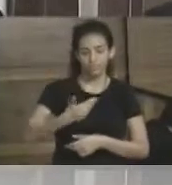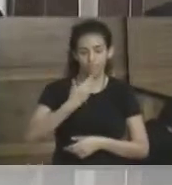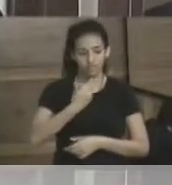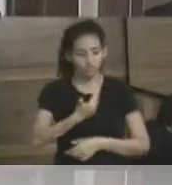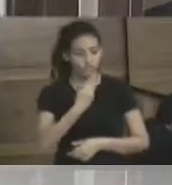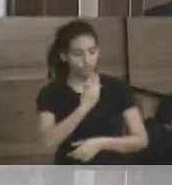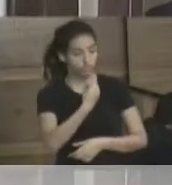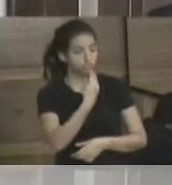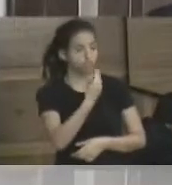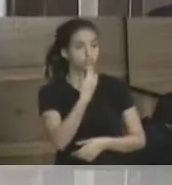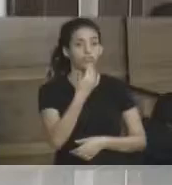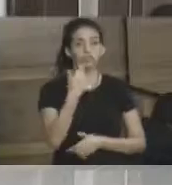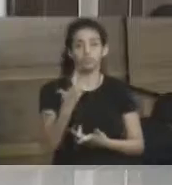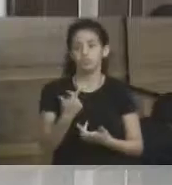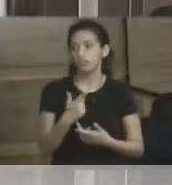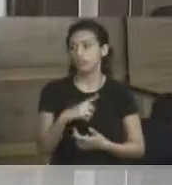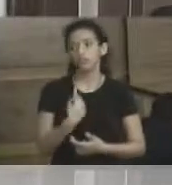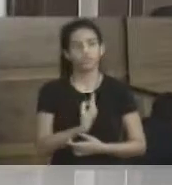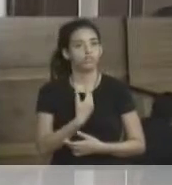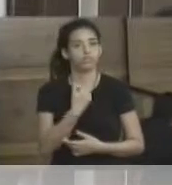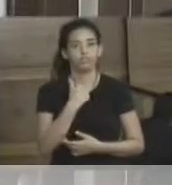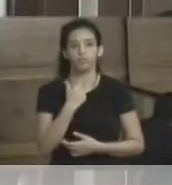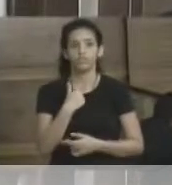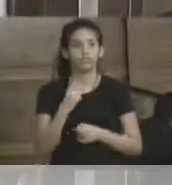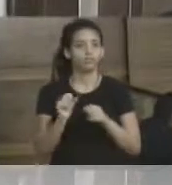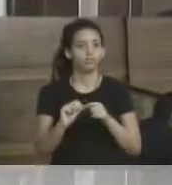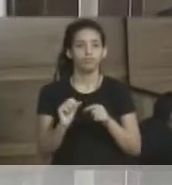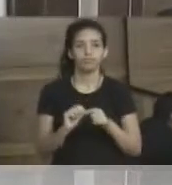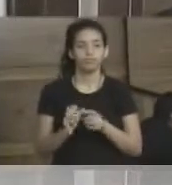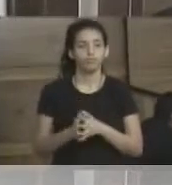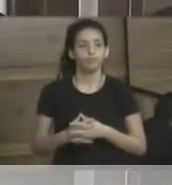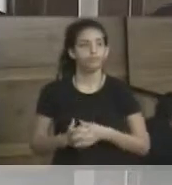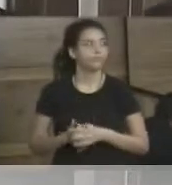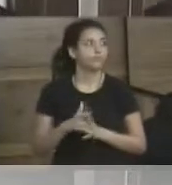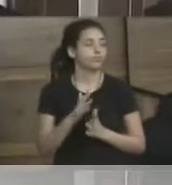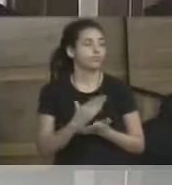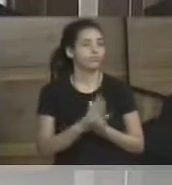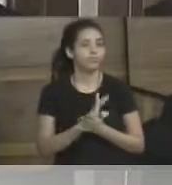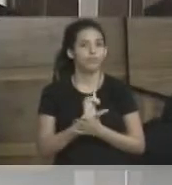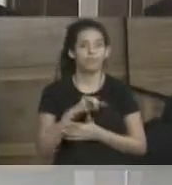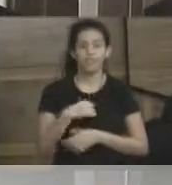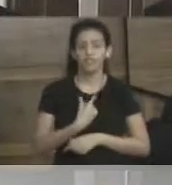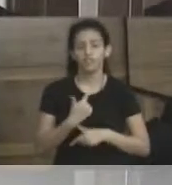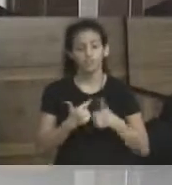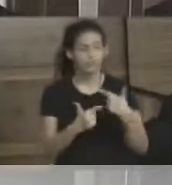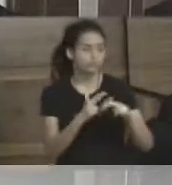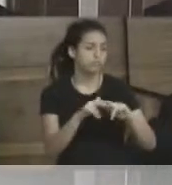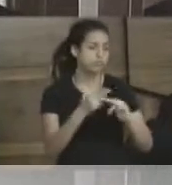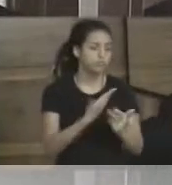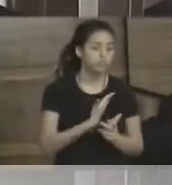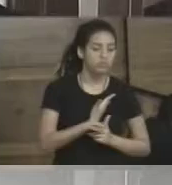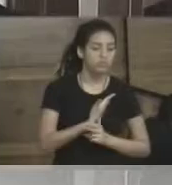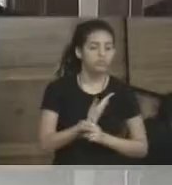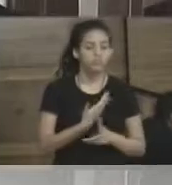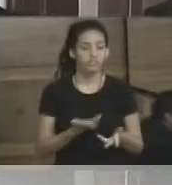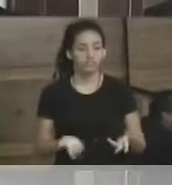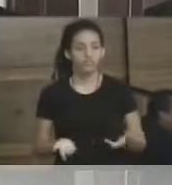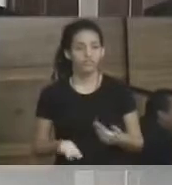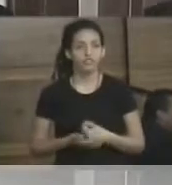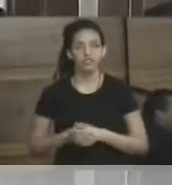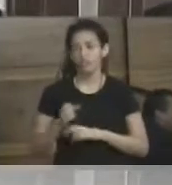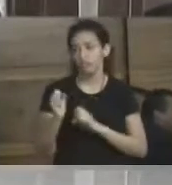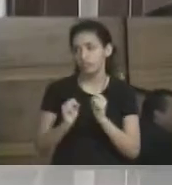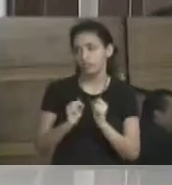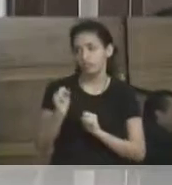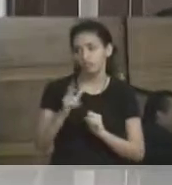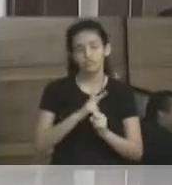não está na nossa alçada, não é do nosso condão essa questão. A gente, às vezes, até tenta, por amigos, indicações por amigos, empresas